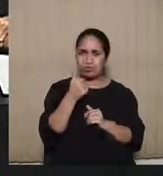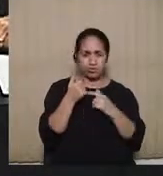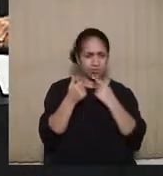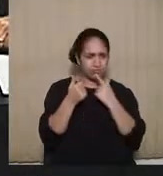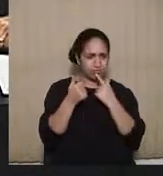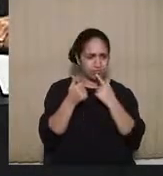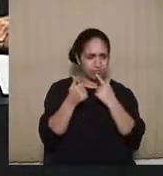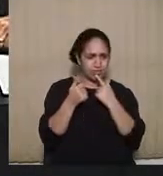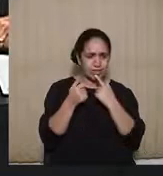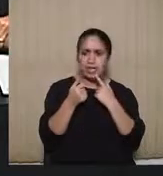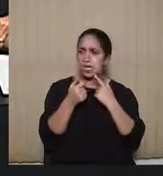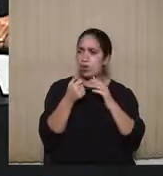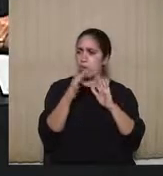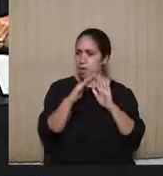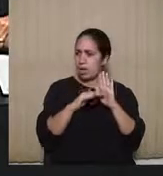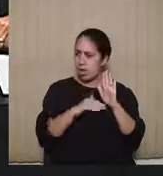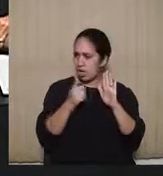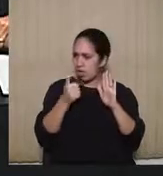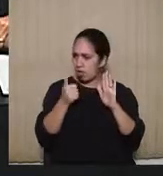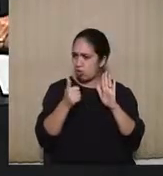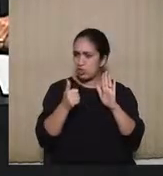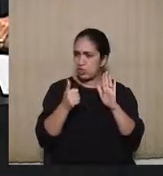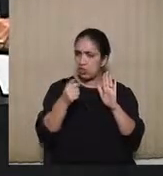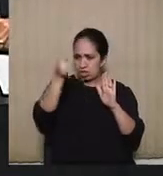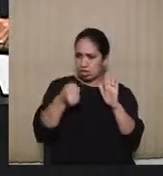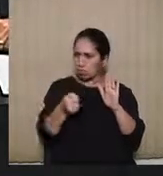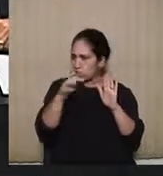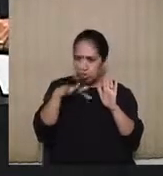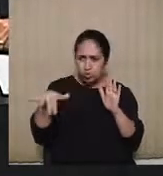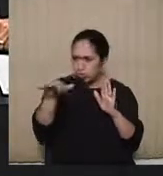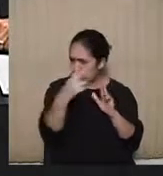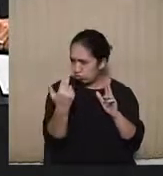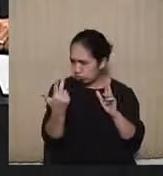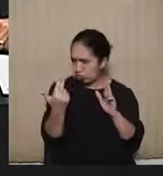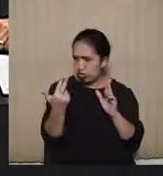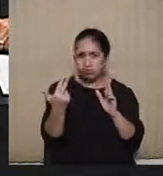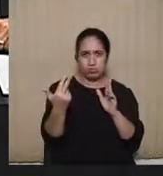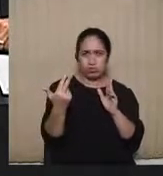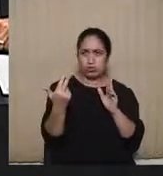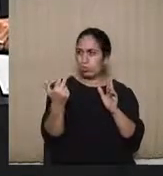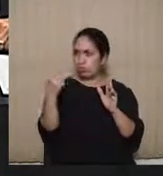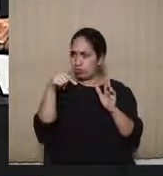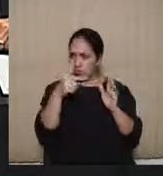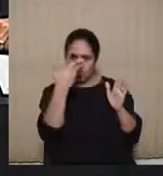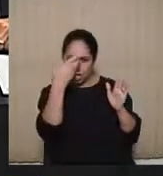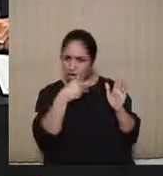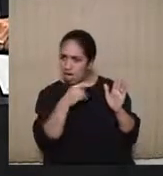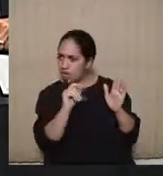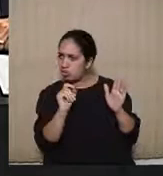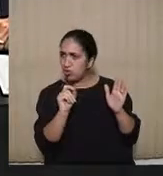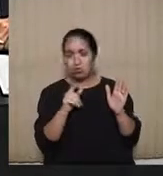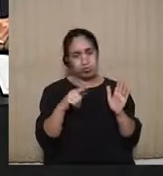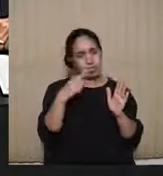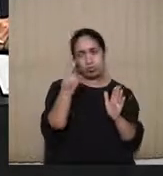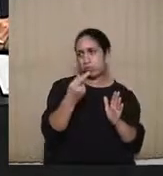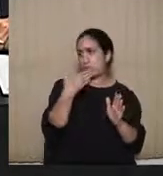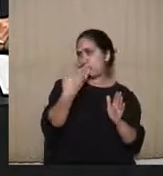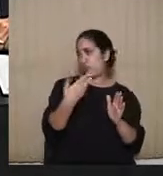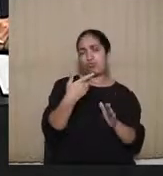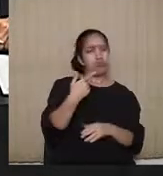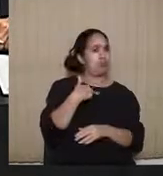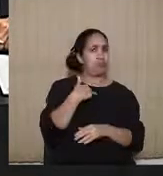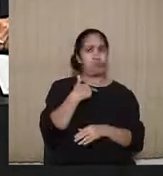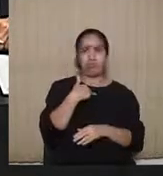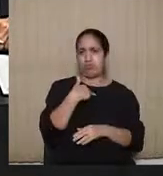categórica para todos, no sentido de que quem não impugnasse não poderia recorrer. Isso prevaleceu por muito tempo, a